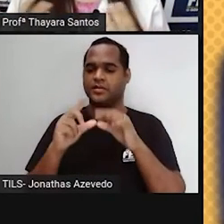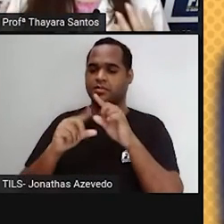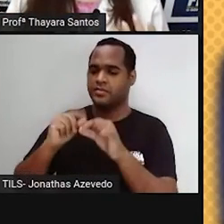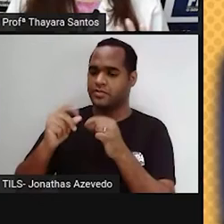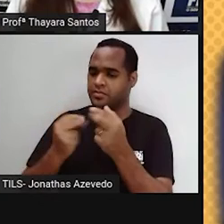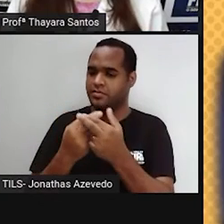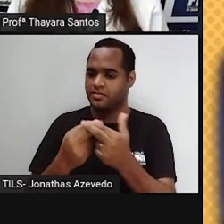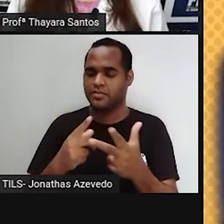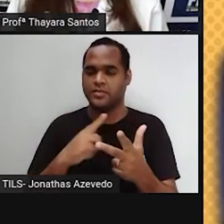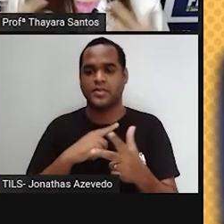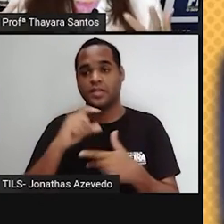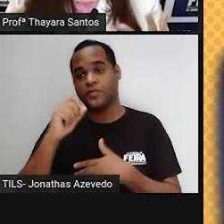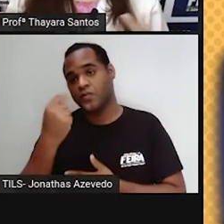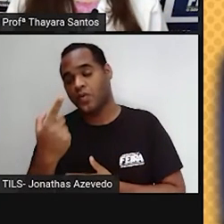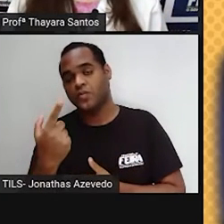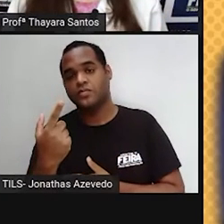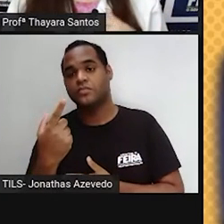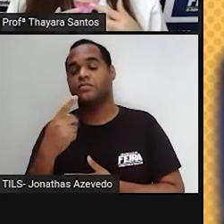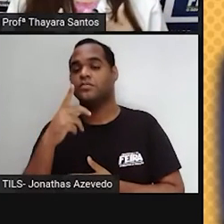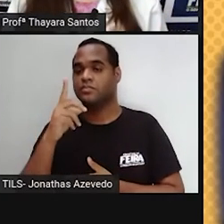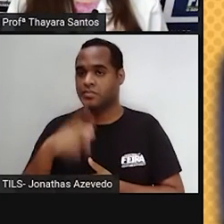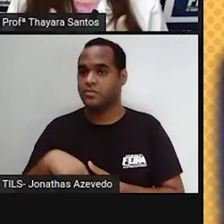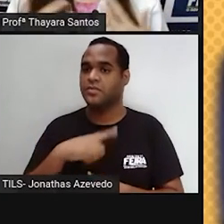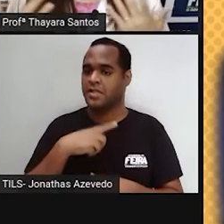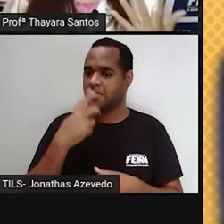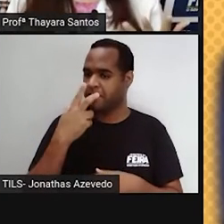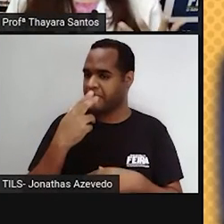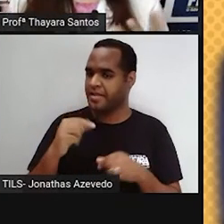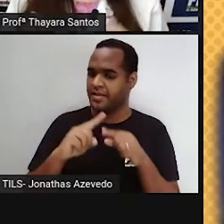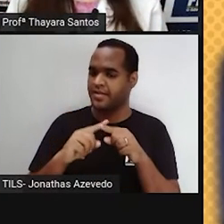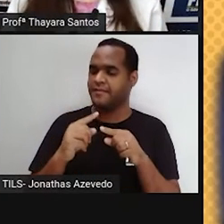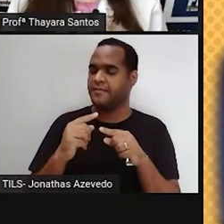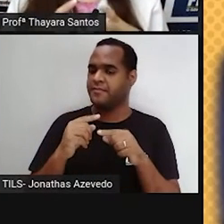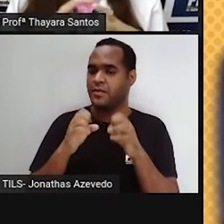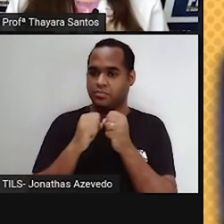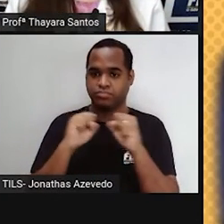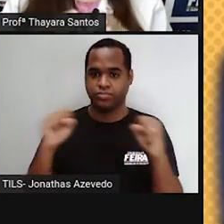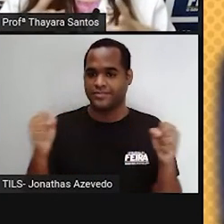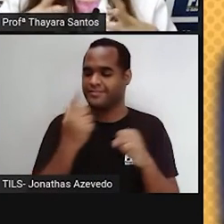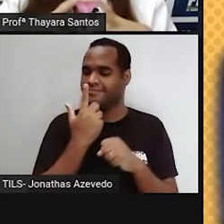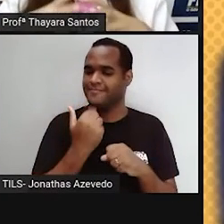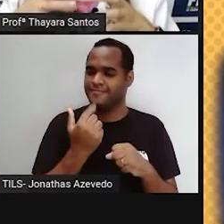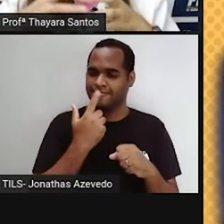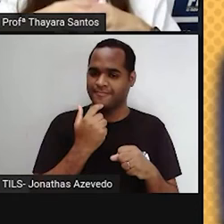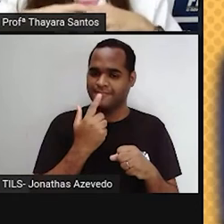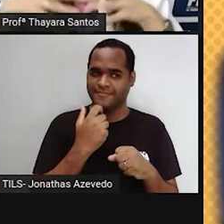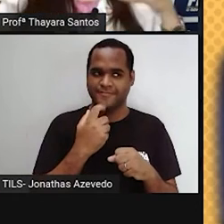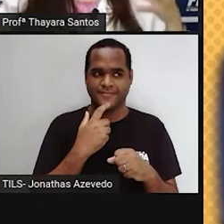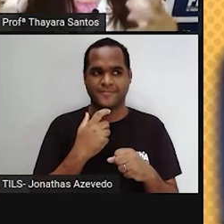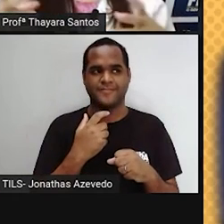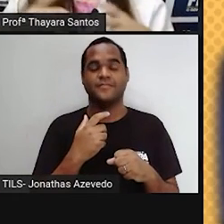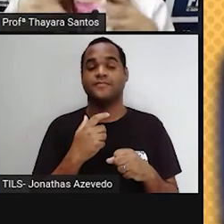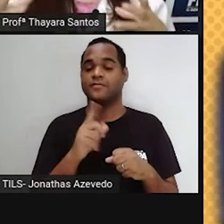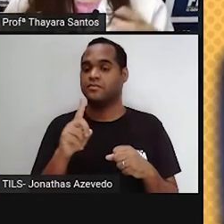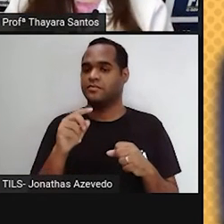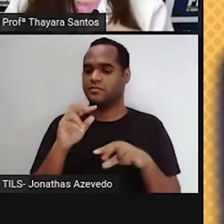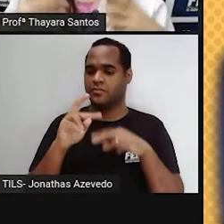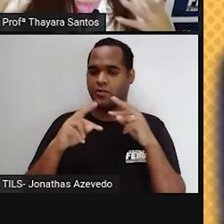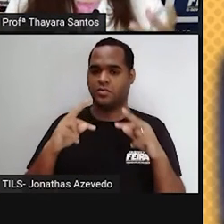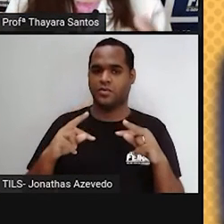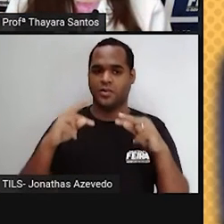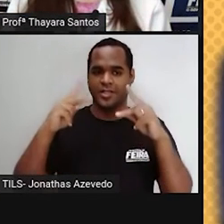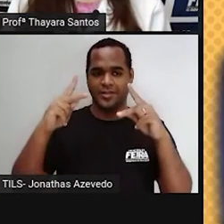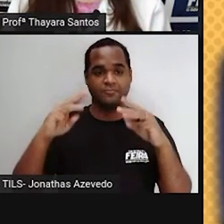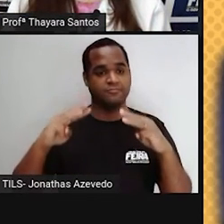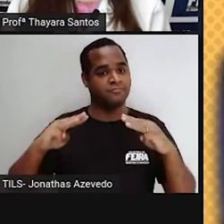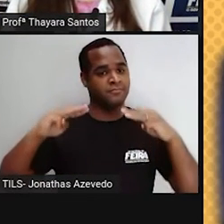do porte do Sol, elas se expandem e formam o a gente chama de gigante vermelha. E essa gigante vermelha, ela dobra e às vezes